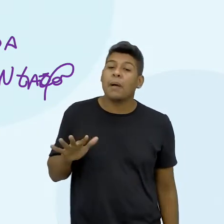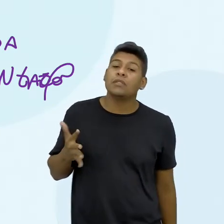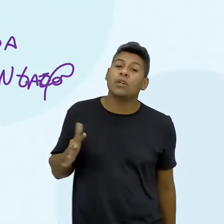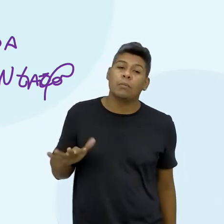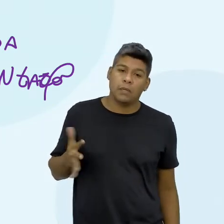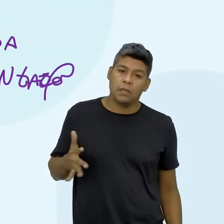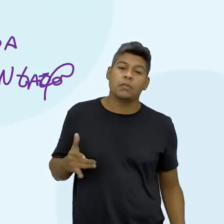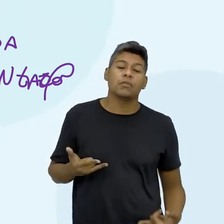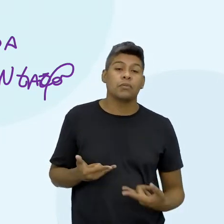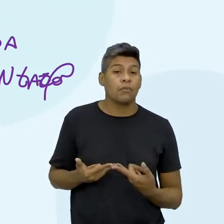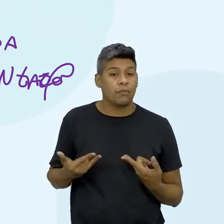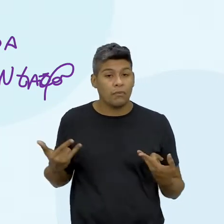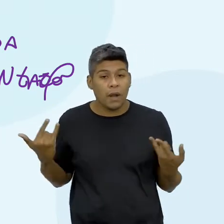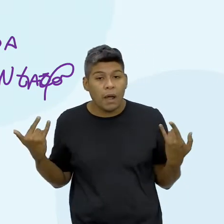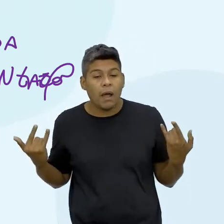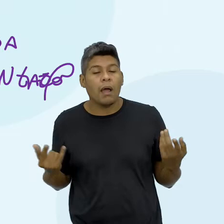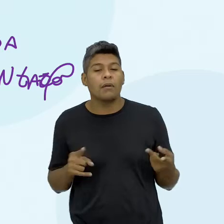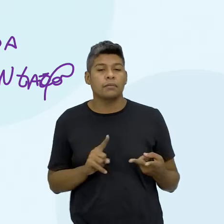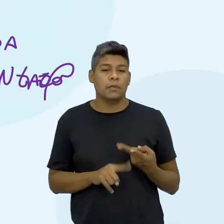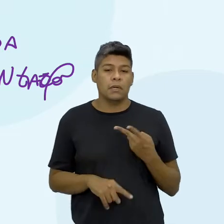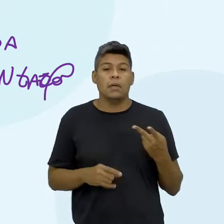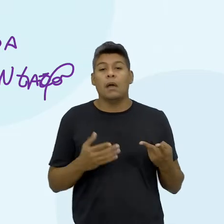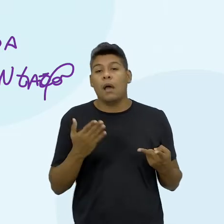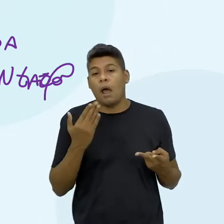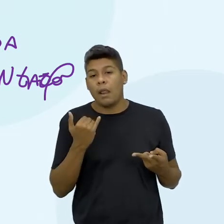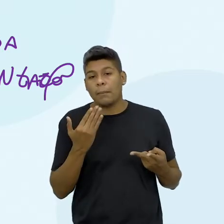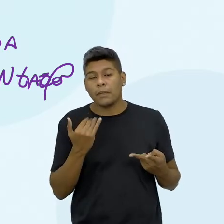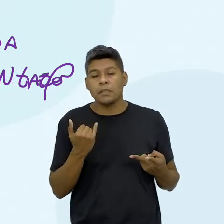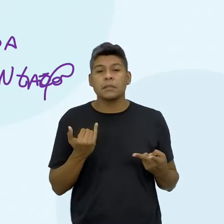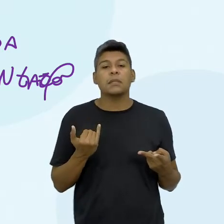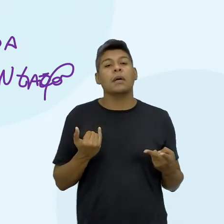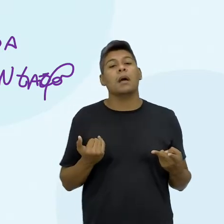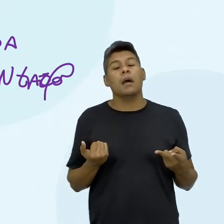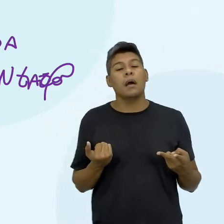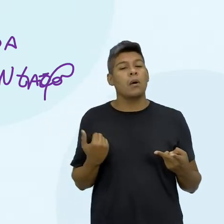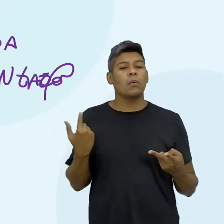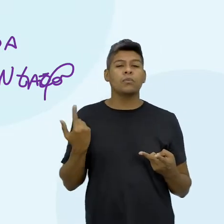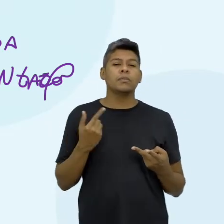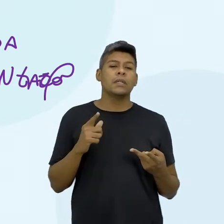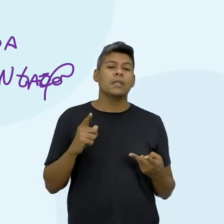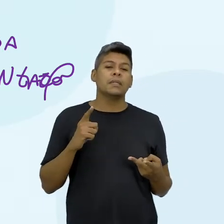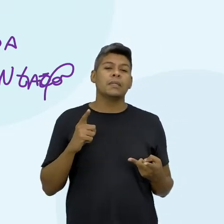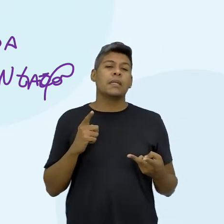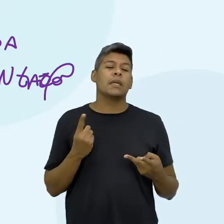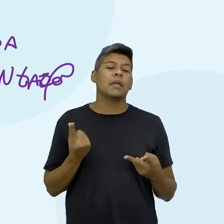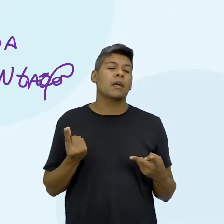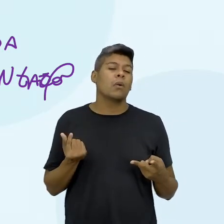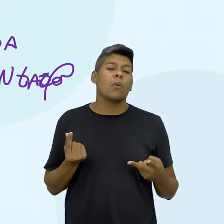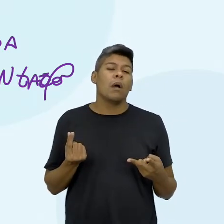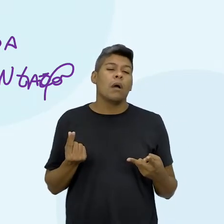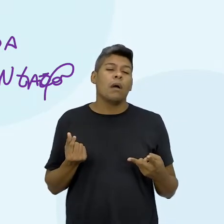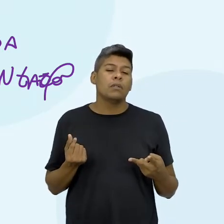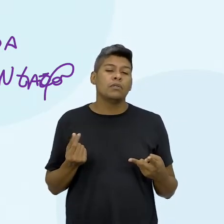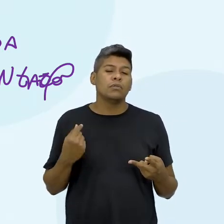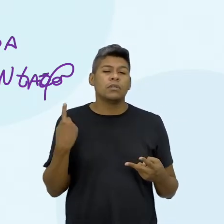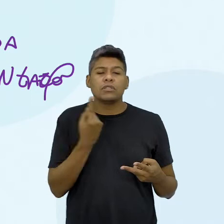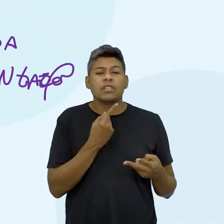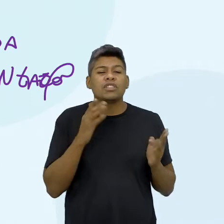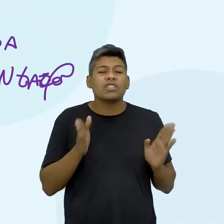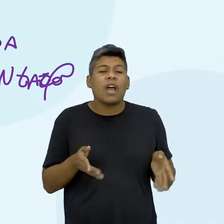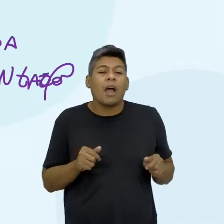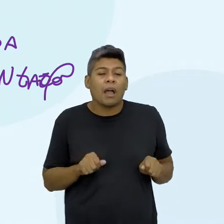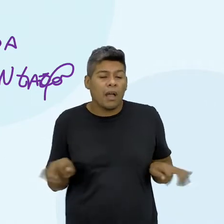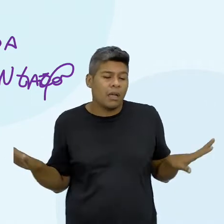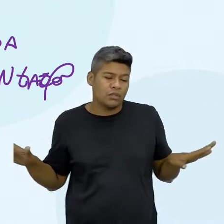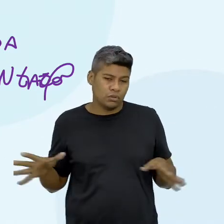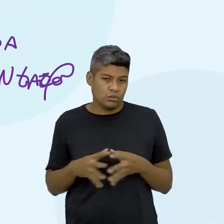as fraldas hoje, quanto custa a alimentação pra gente poder ter uma média de quanto que a gente já gastou.